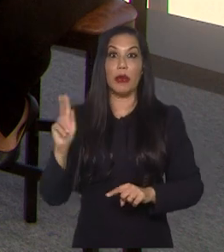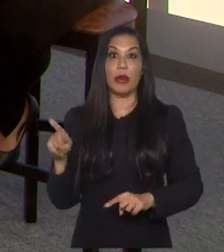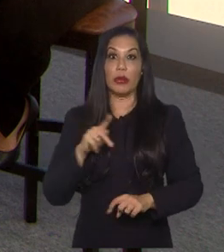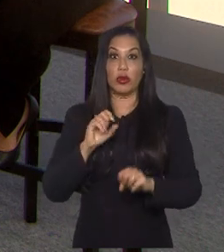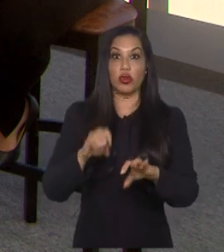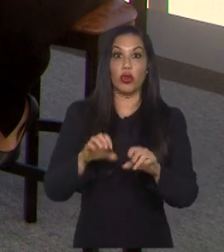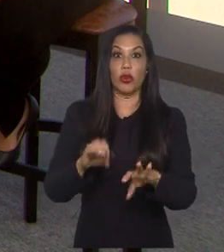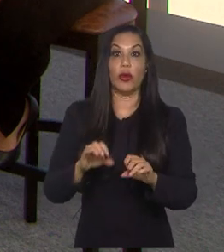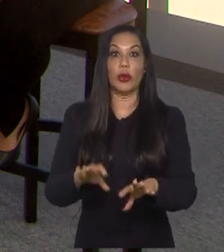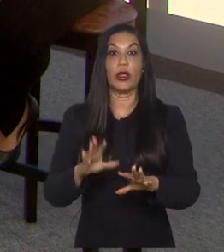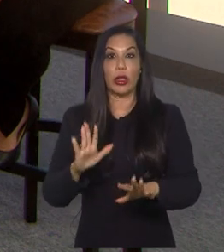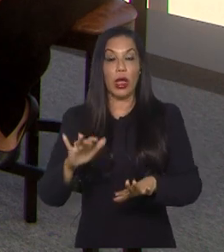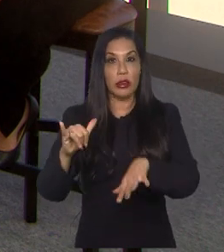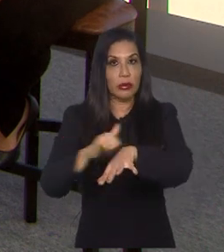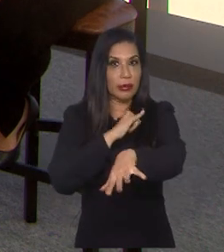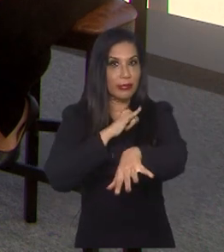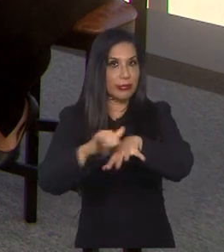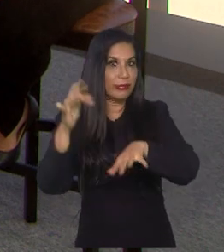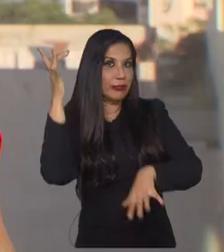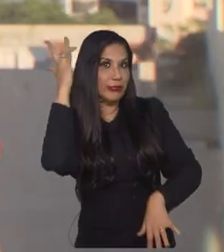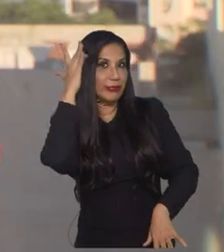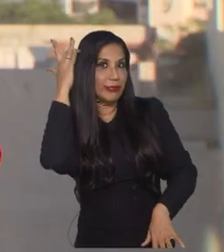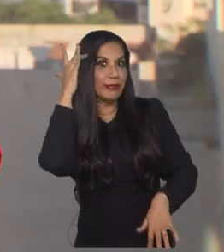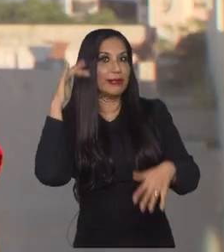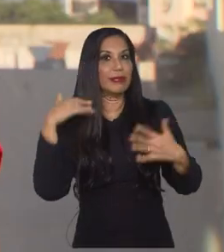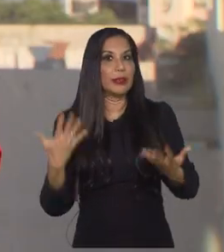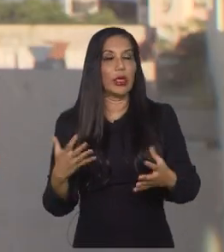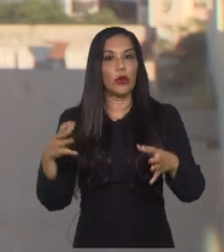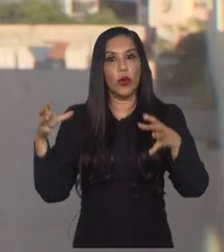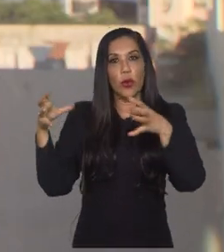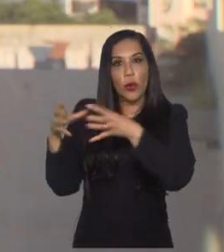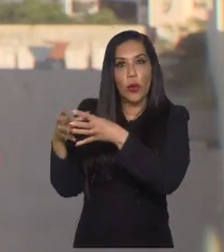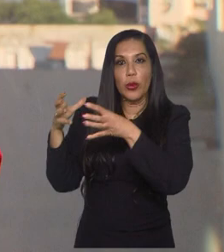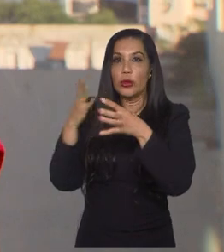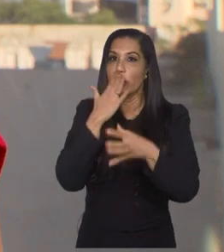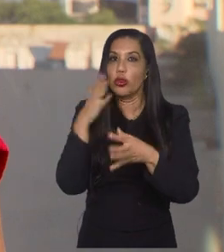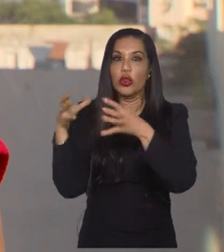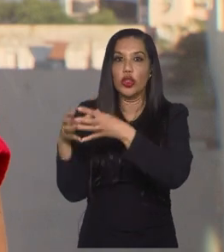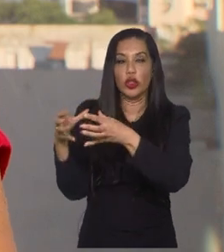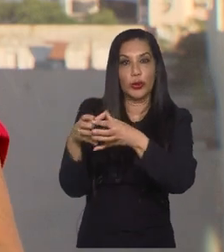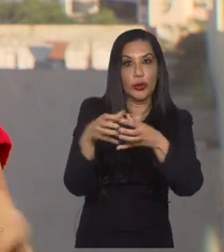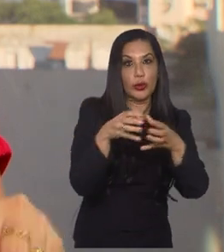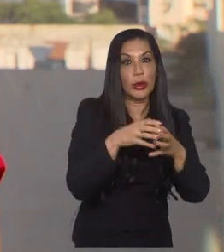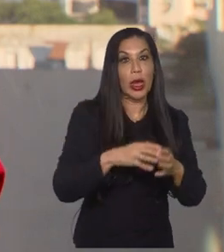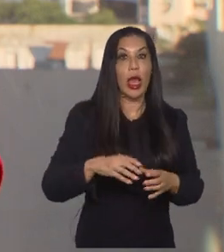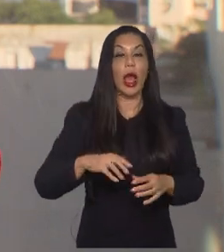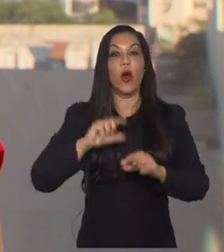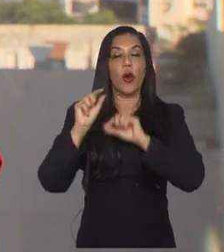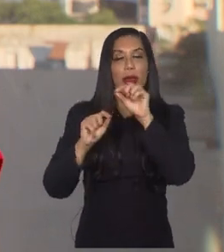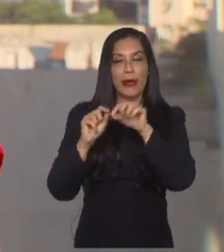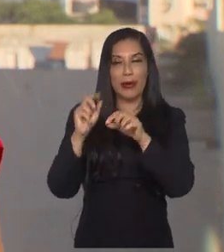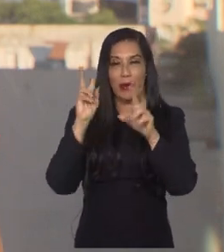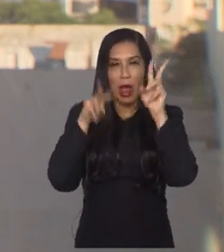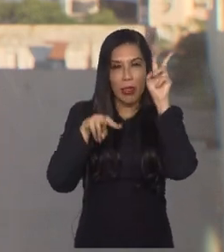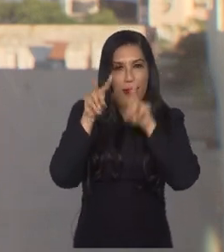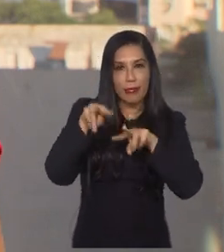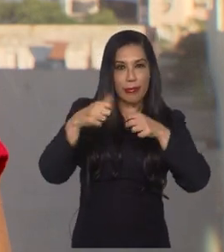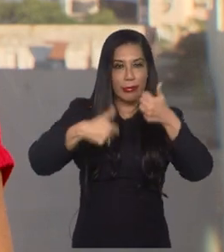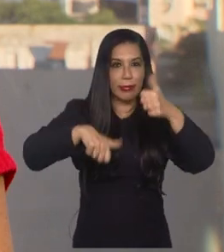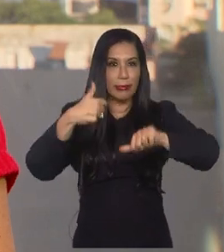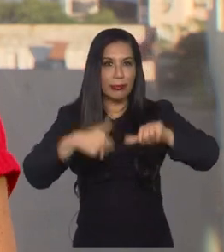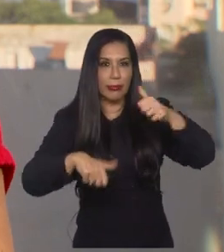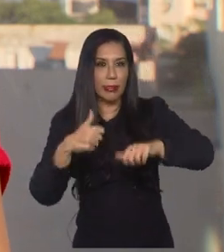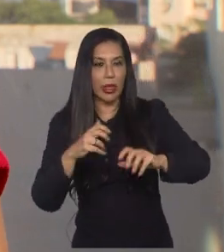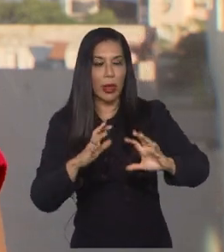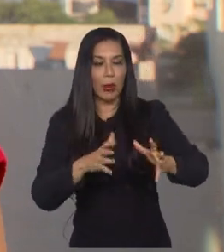que joga baseada na estratégia, né? Então, monta equipes para justamente aproveitar e, de repente,